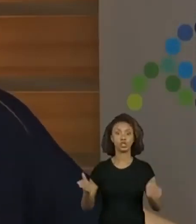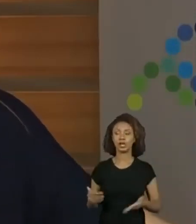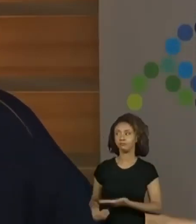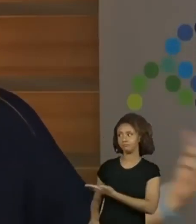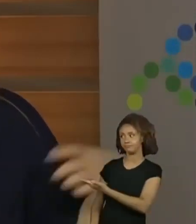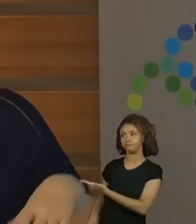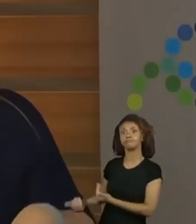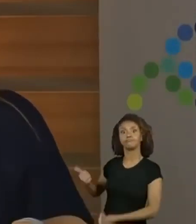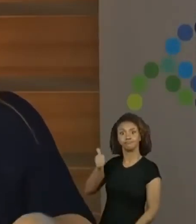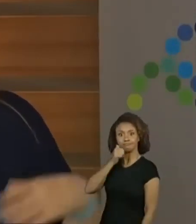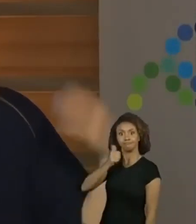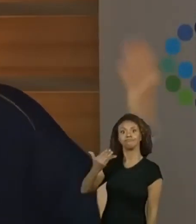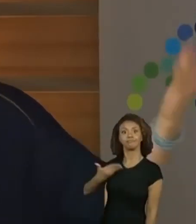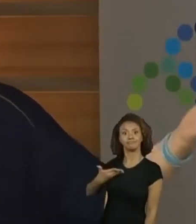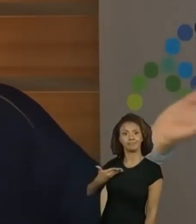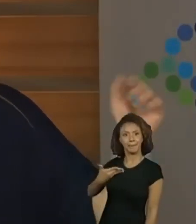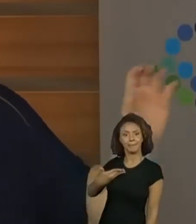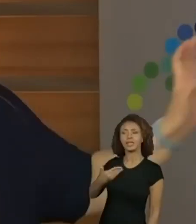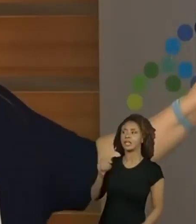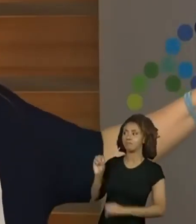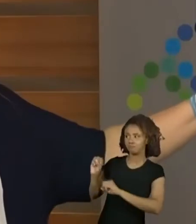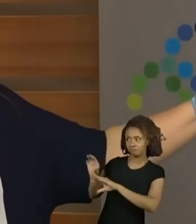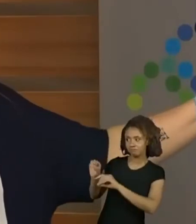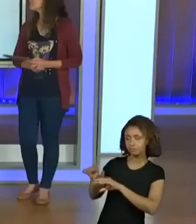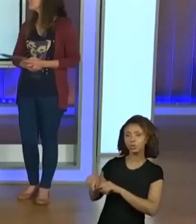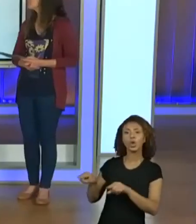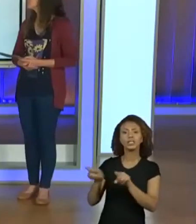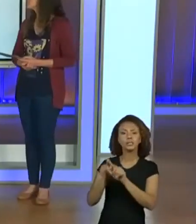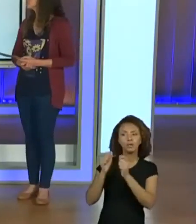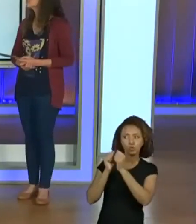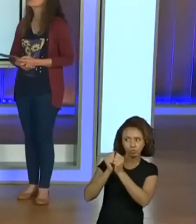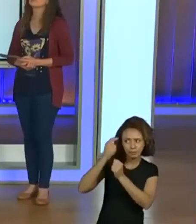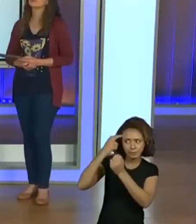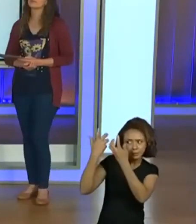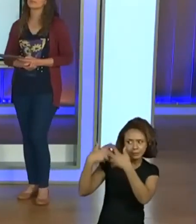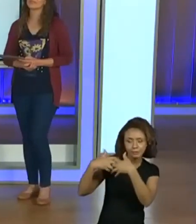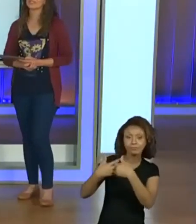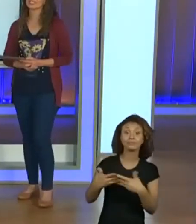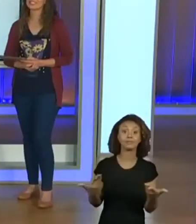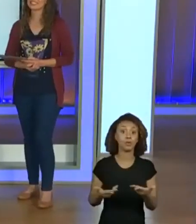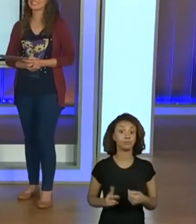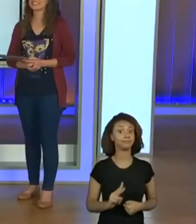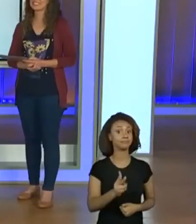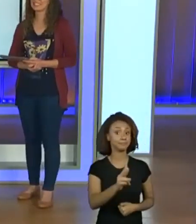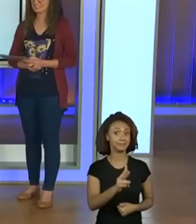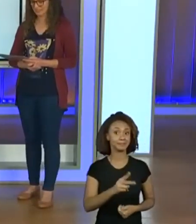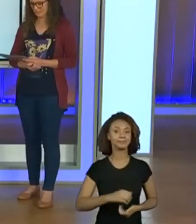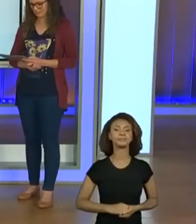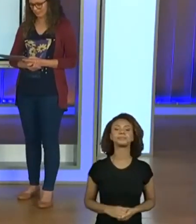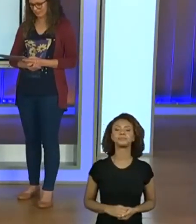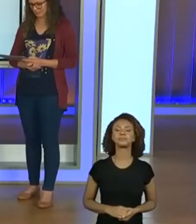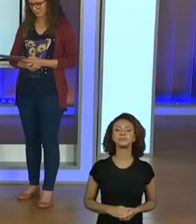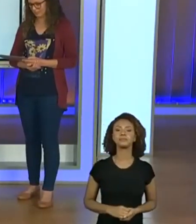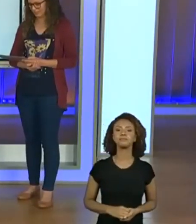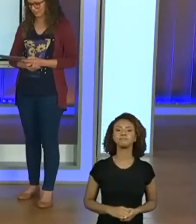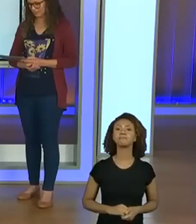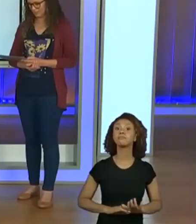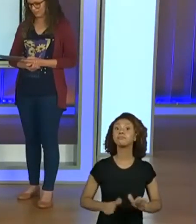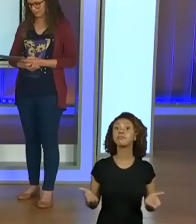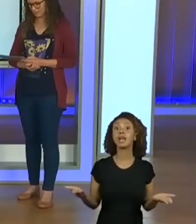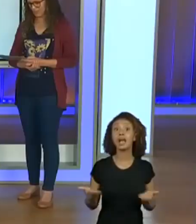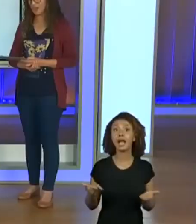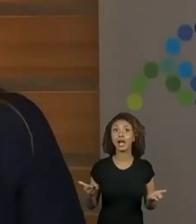amiguinha aqui, conseguimos pensar junto, vamos continuar, né? Vamos continuar. Agora a gente precisa,